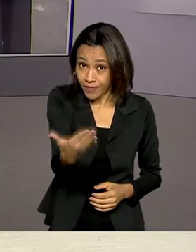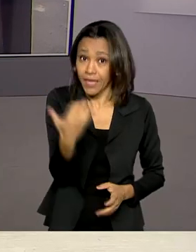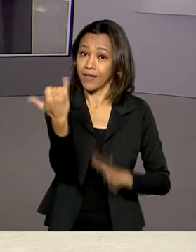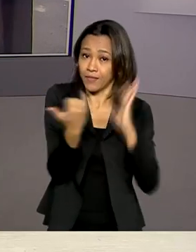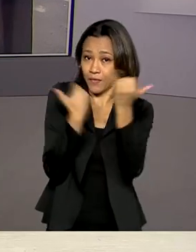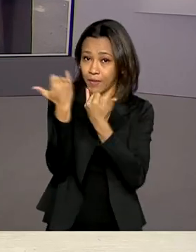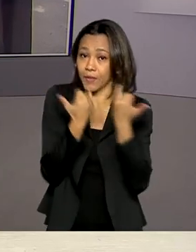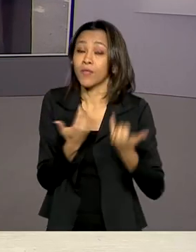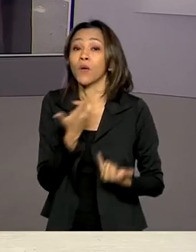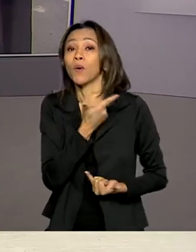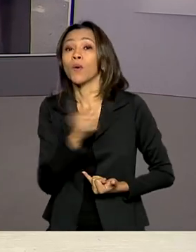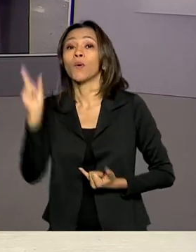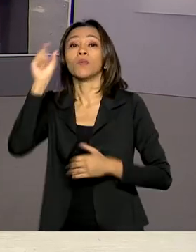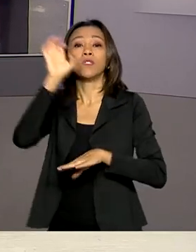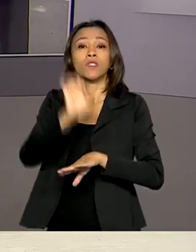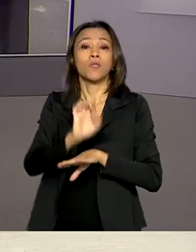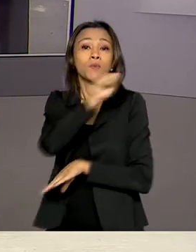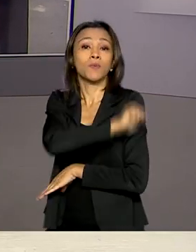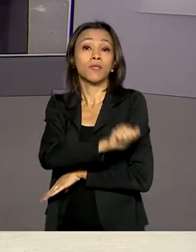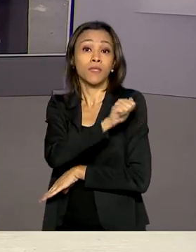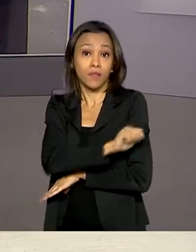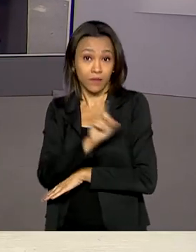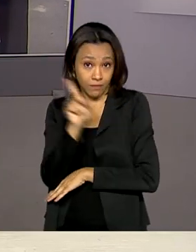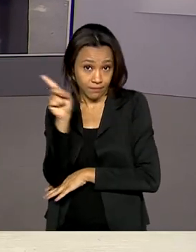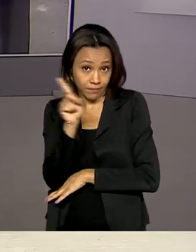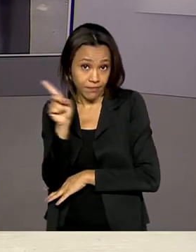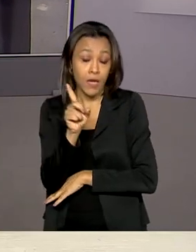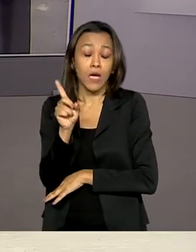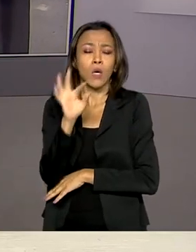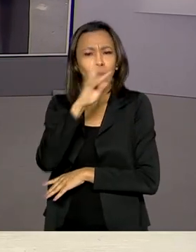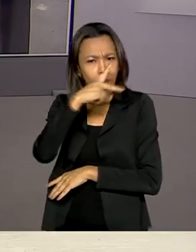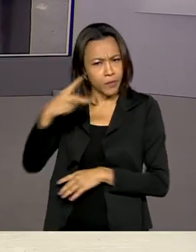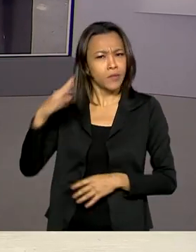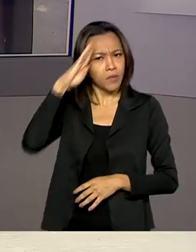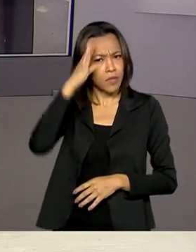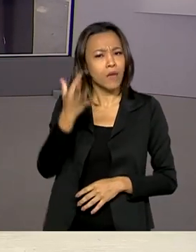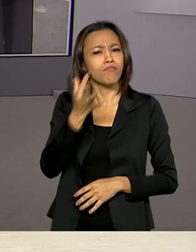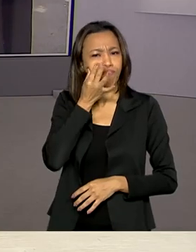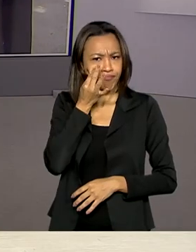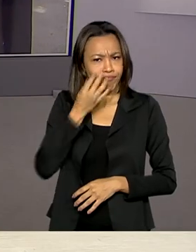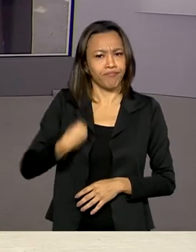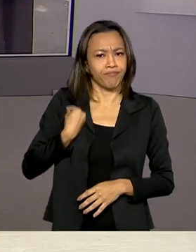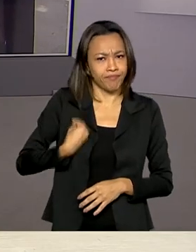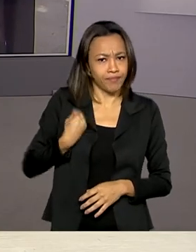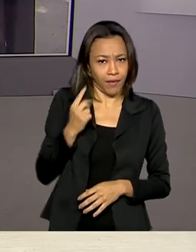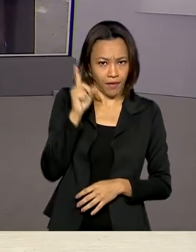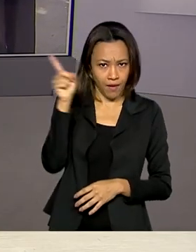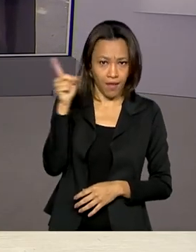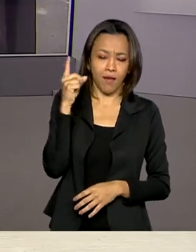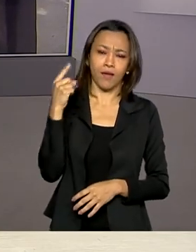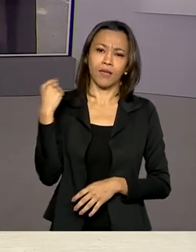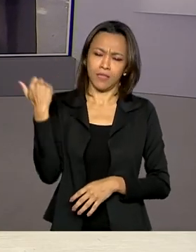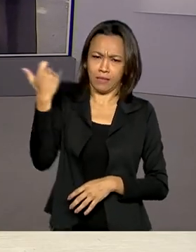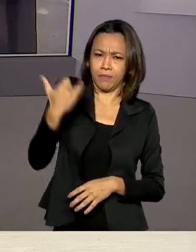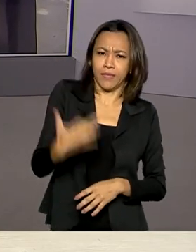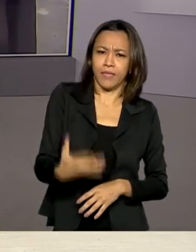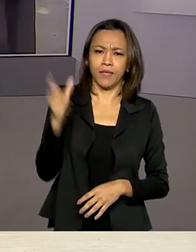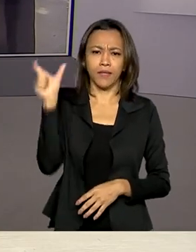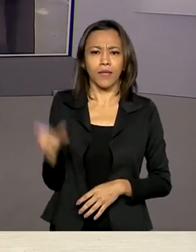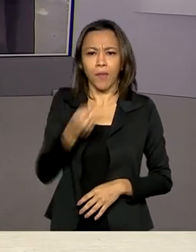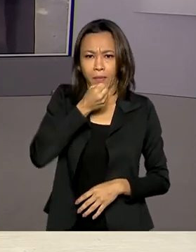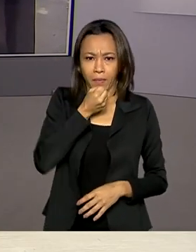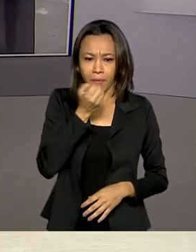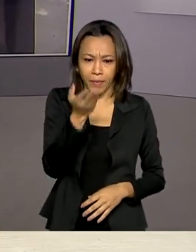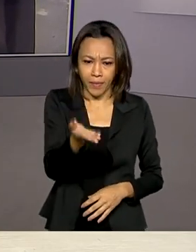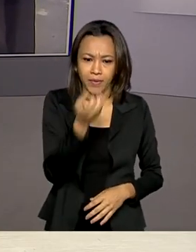Vamos agora então ao Rio de Janeiro porque o presidente Jair Bolsonaro está lá hoje. Maurício de Almeida conta pra gente as informações. Maurício, bom